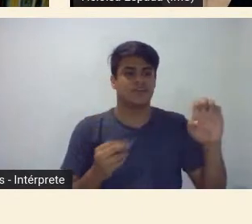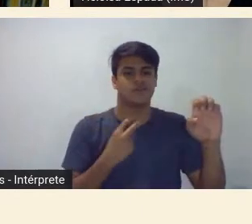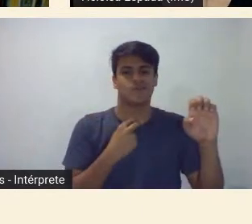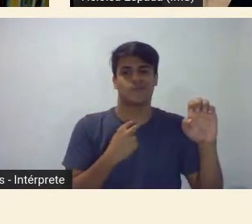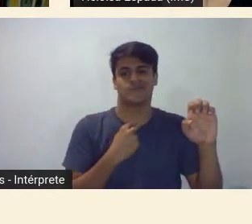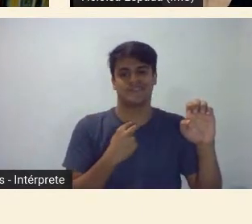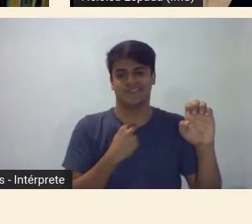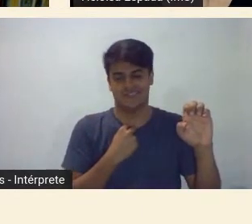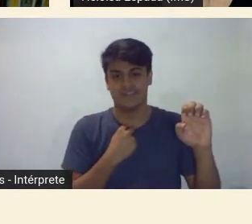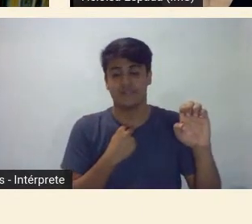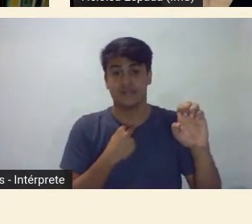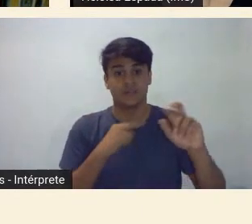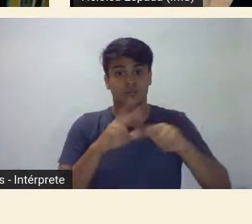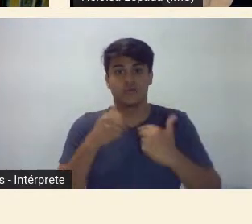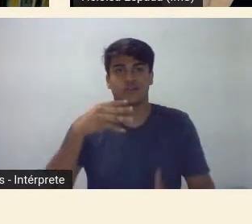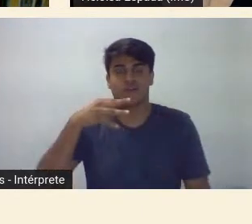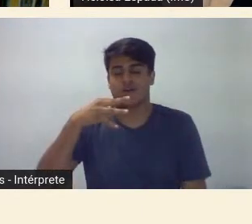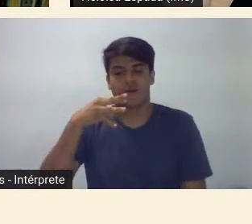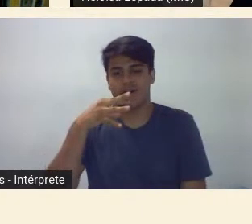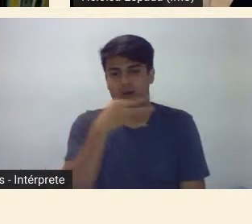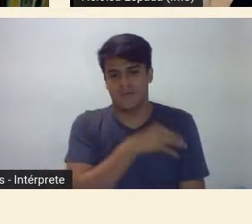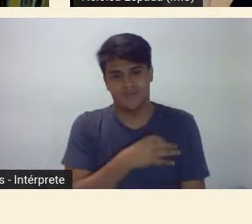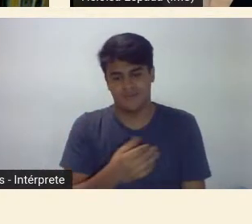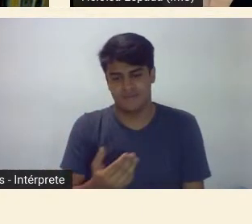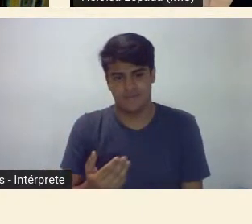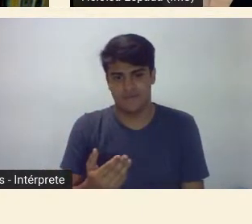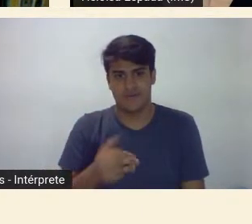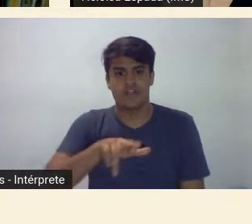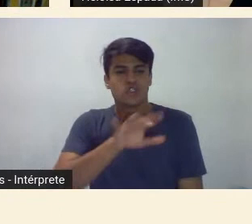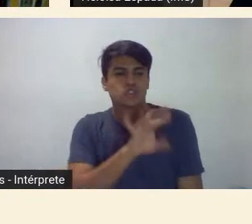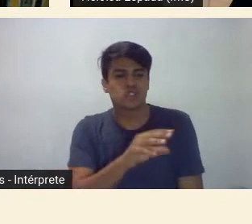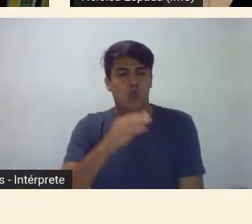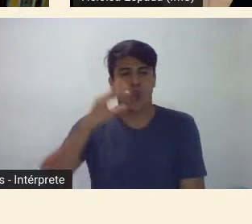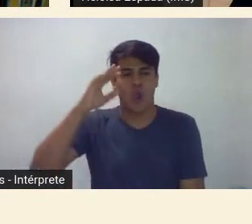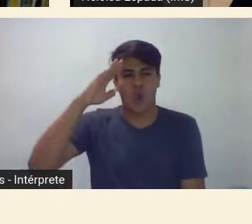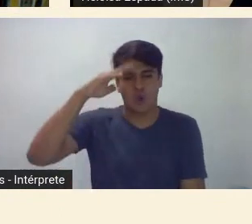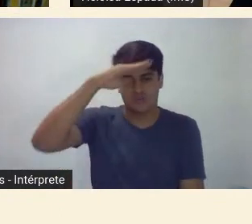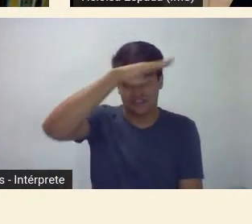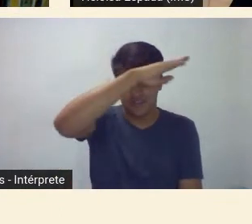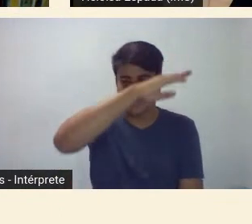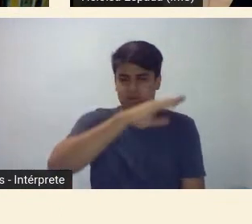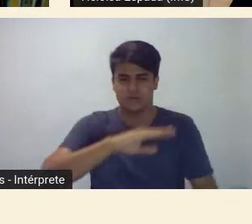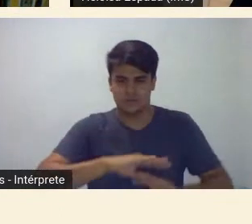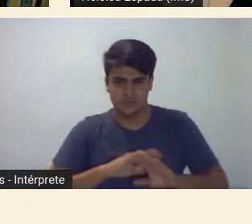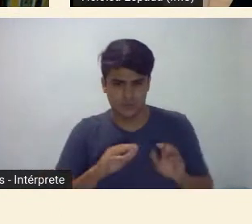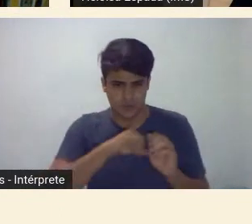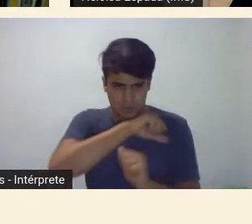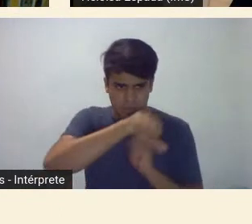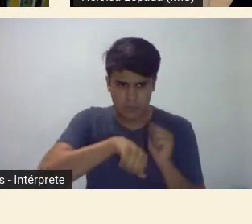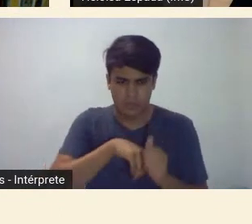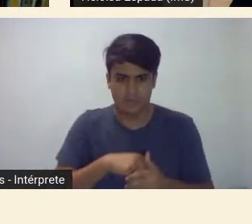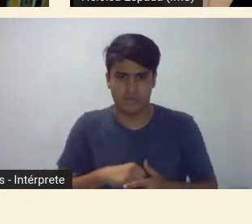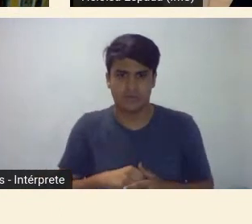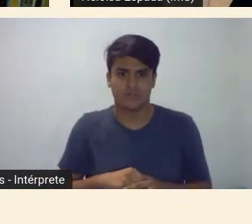óbvio entende? então não é só Oswaldo de Andrade que muda não é só digamos assim